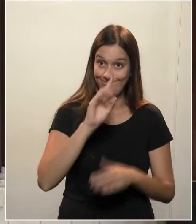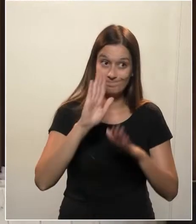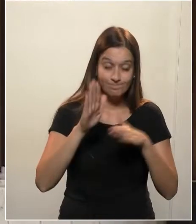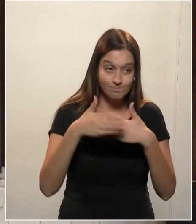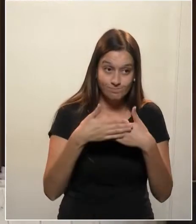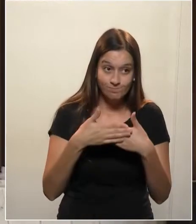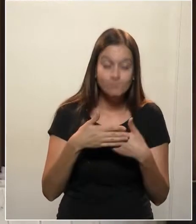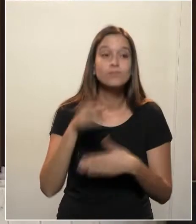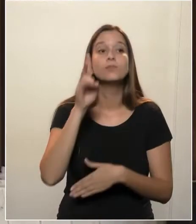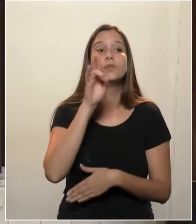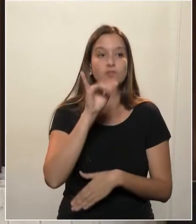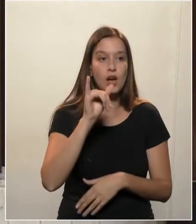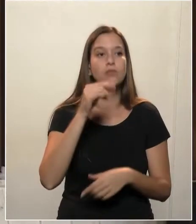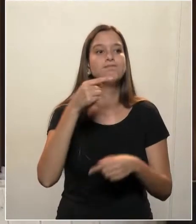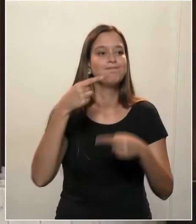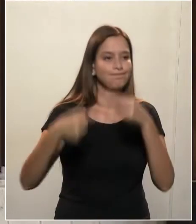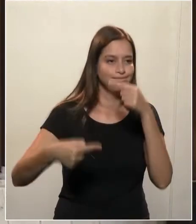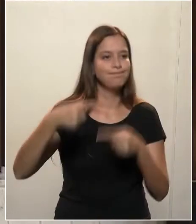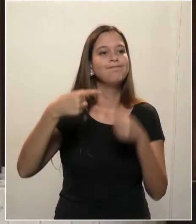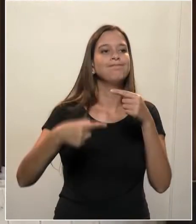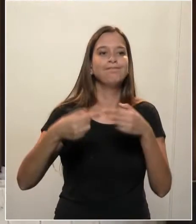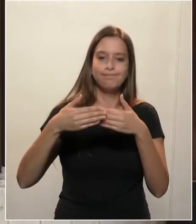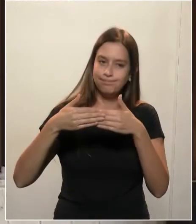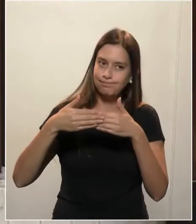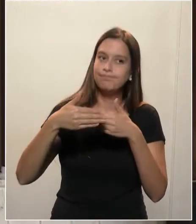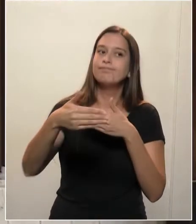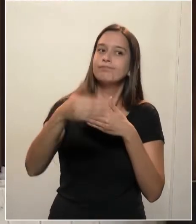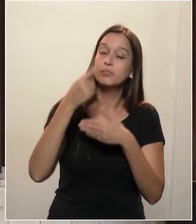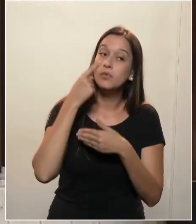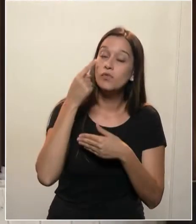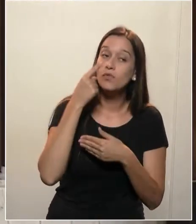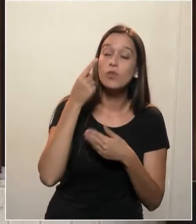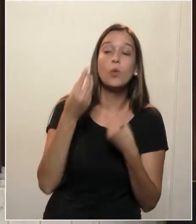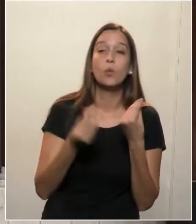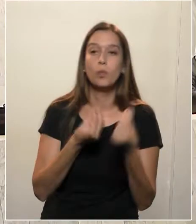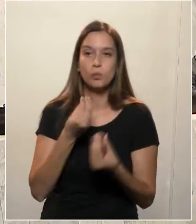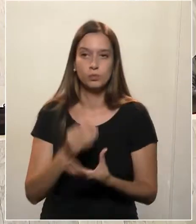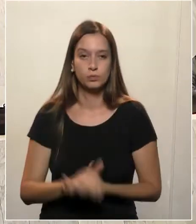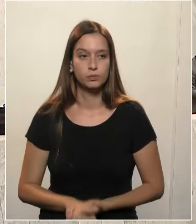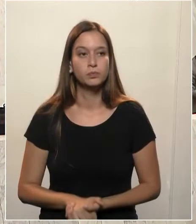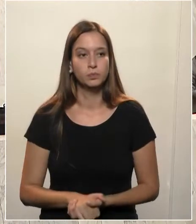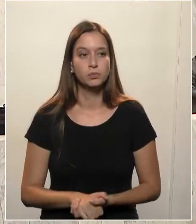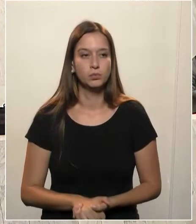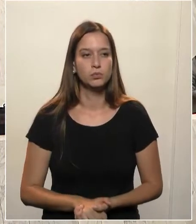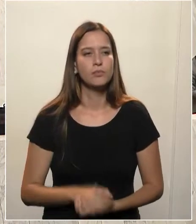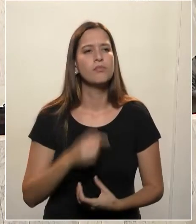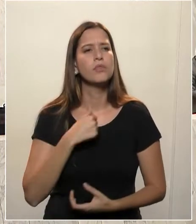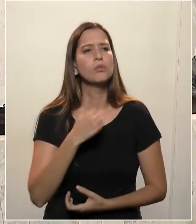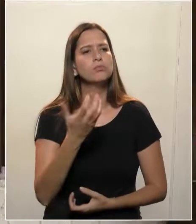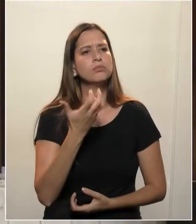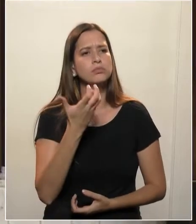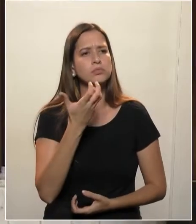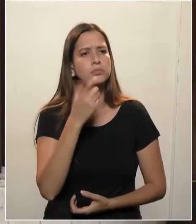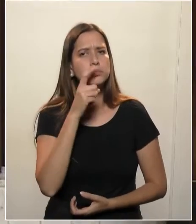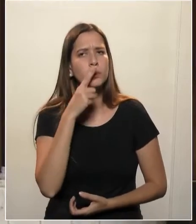discutindo isso daqui para frente. Então, queria deixar... Deputado Miquel, tem uma parte.